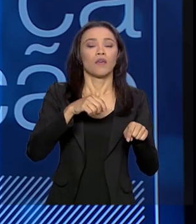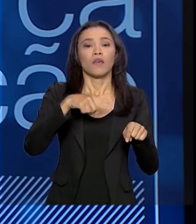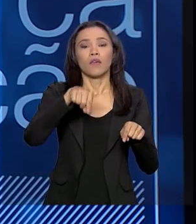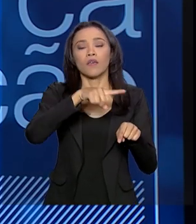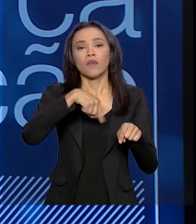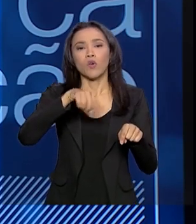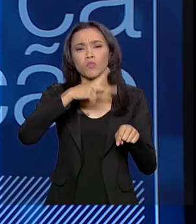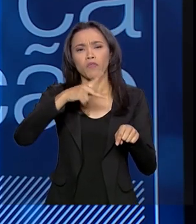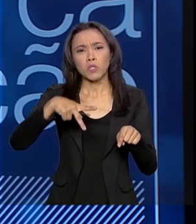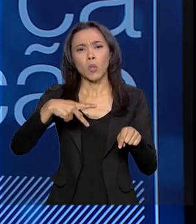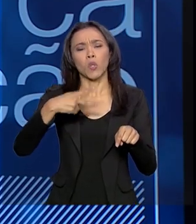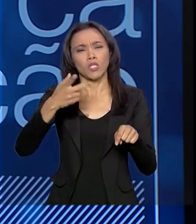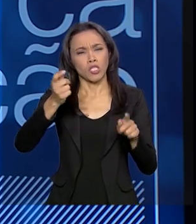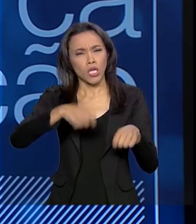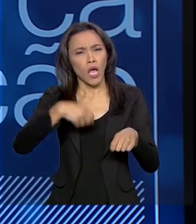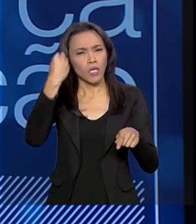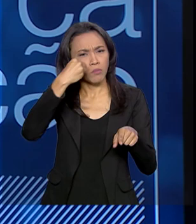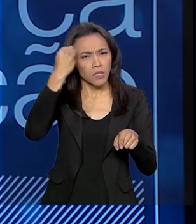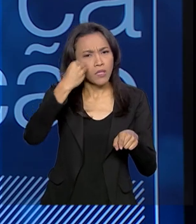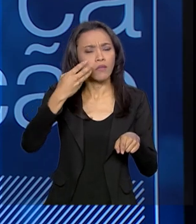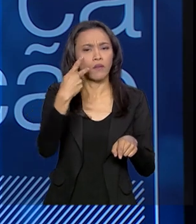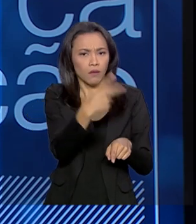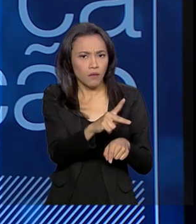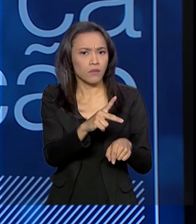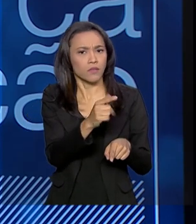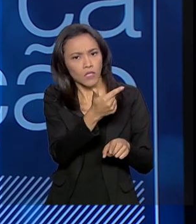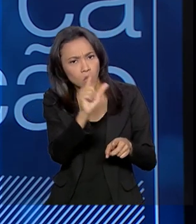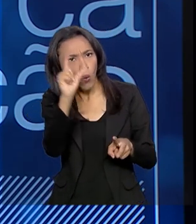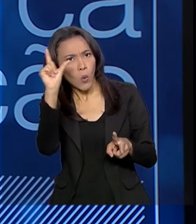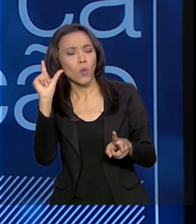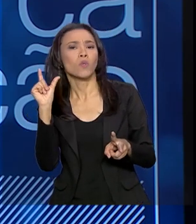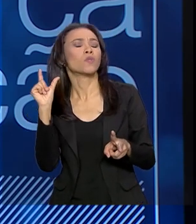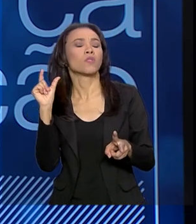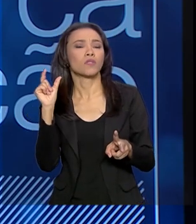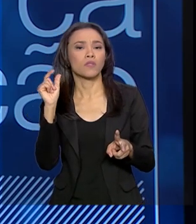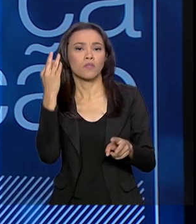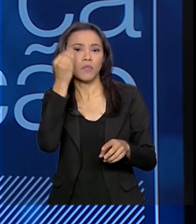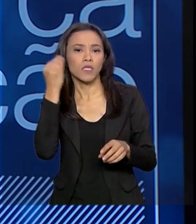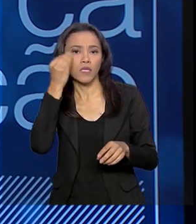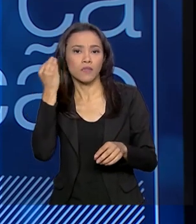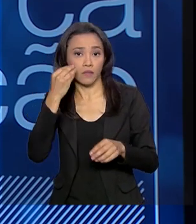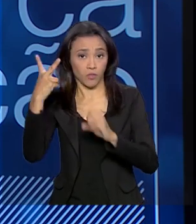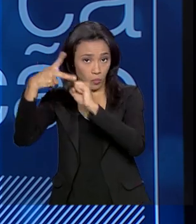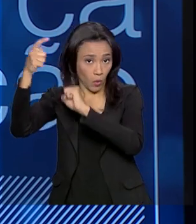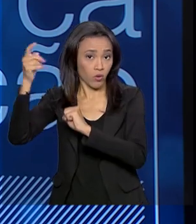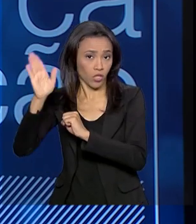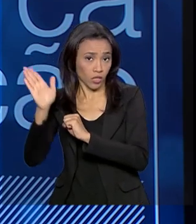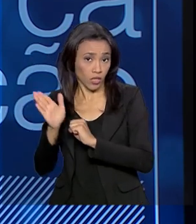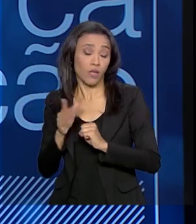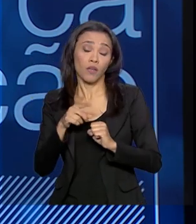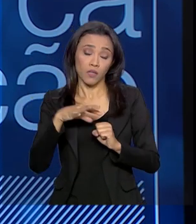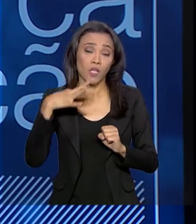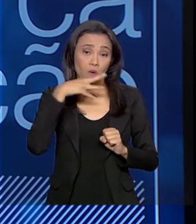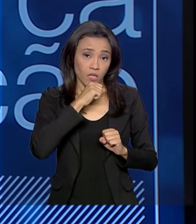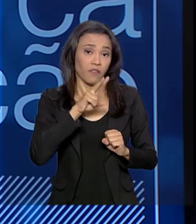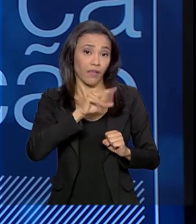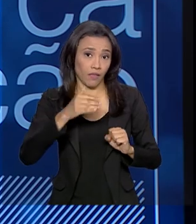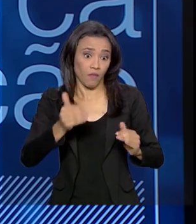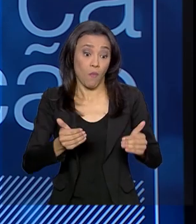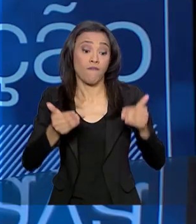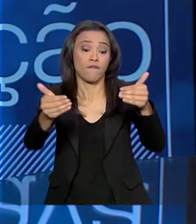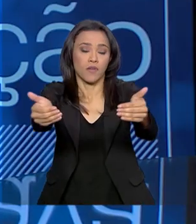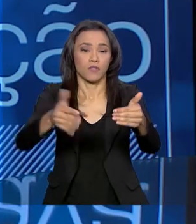capazes, já experientes, já em outros programas da CAPES, né? Então, a gente acredita que a gente vai ter um grande avanço aí na ciência brasileira.